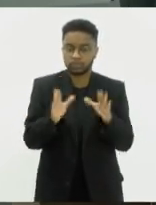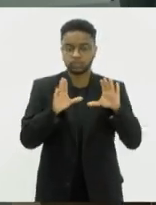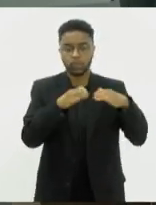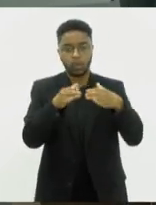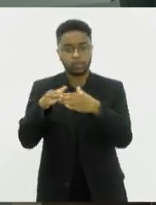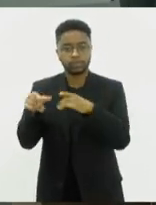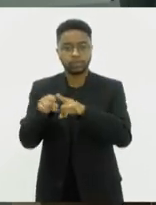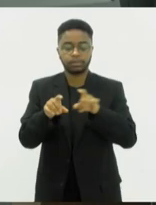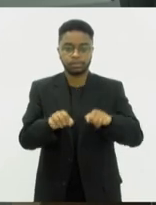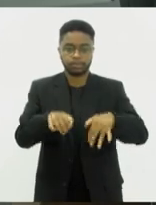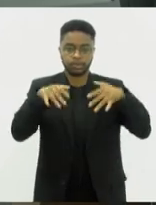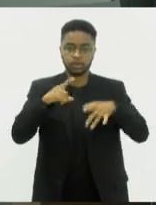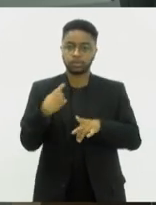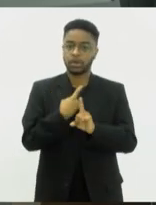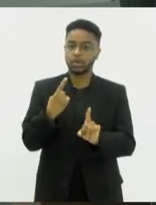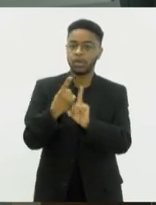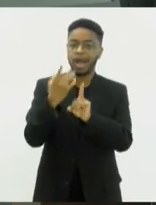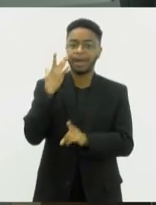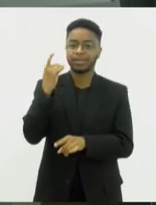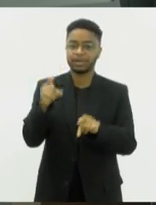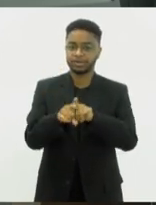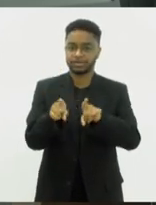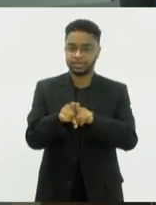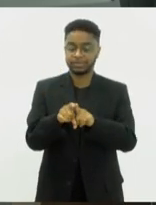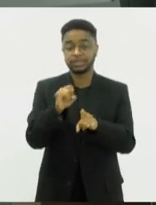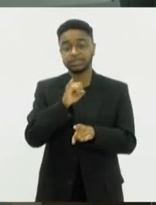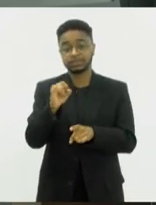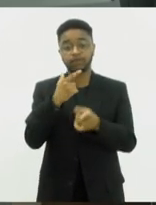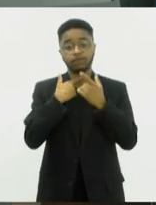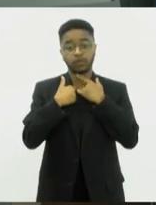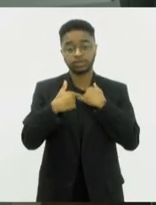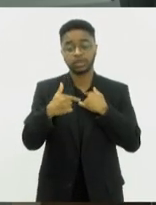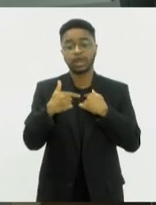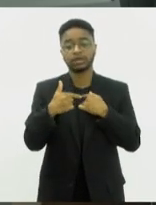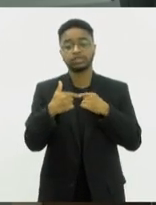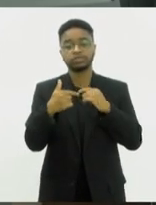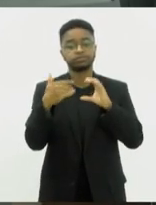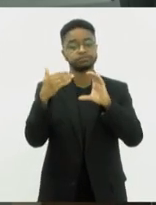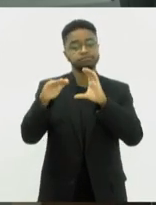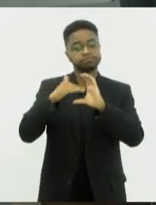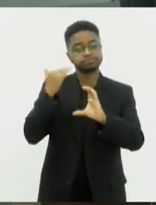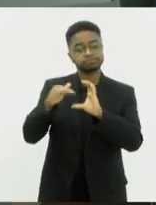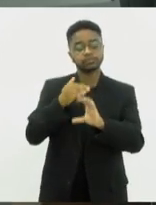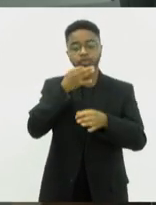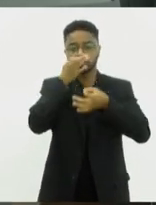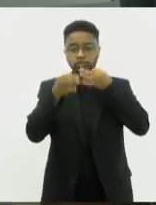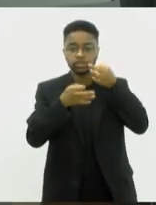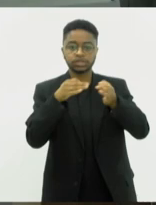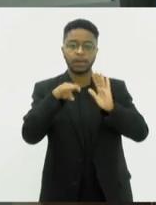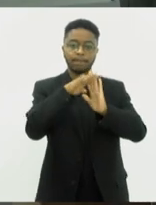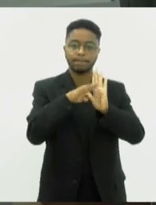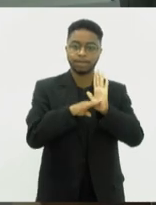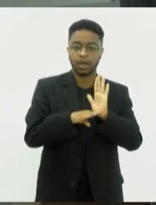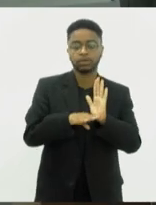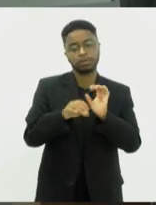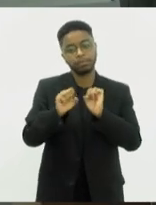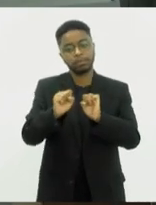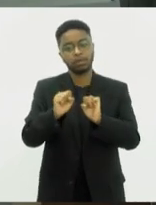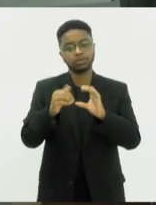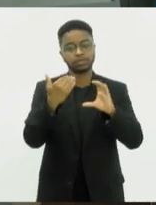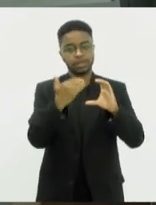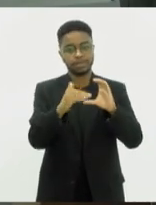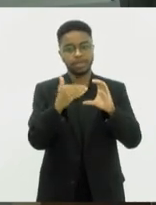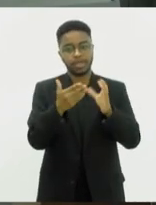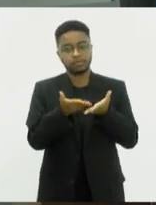plenário. A gente vai se encontrar amanhã também. Se você quiser mandar aí da sua cidade sugestões, pautas, só enviar para o nosso e